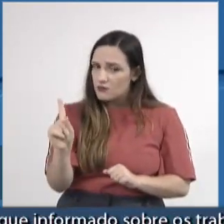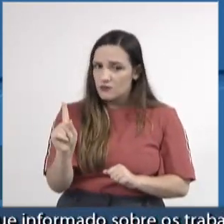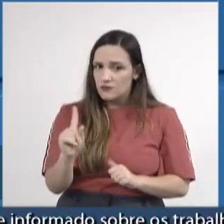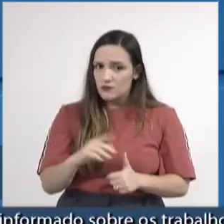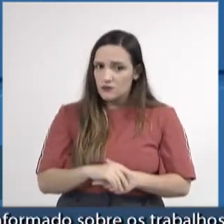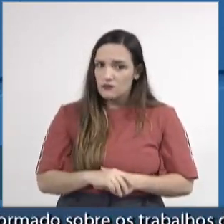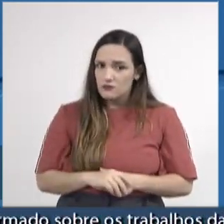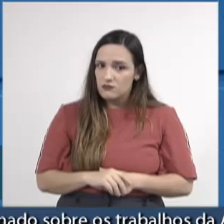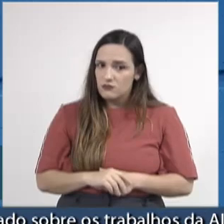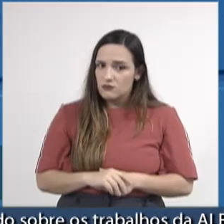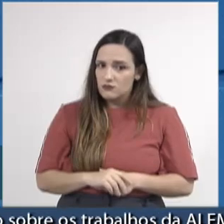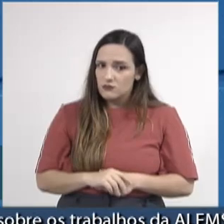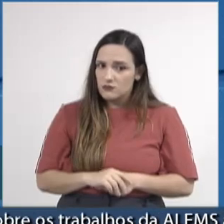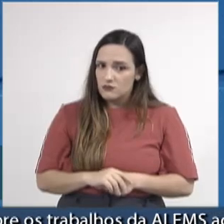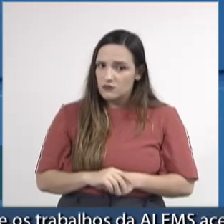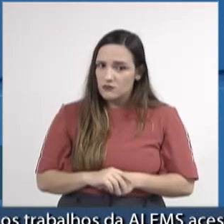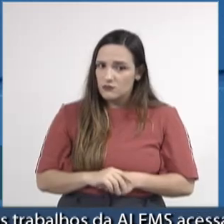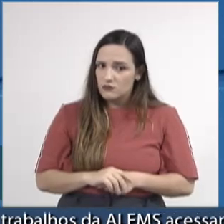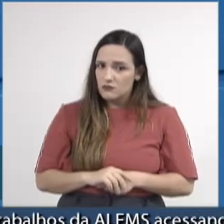mas também